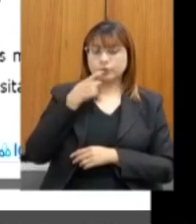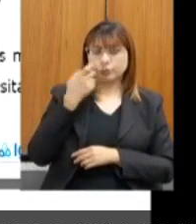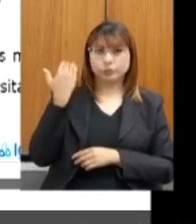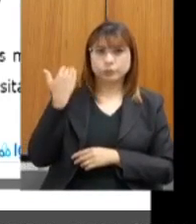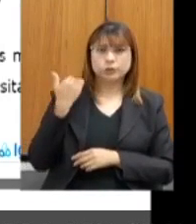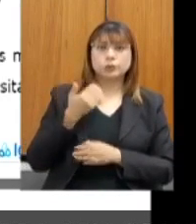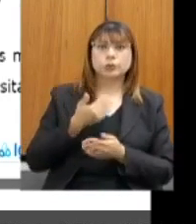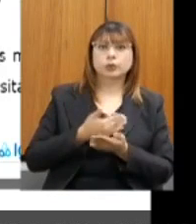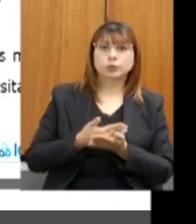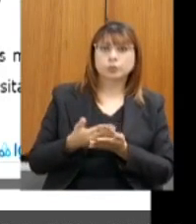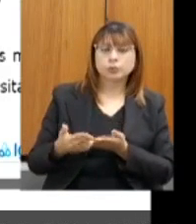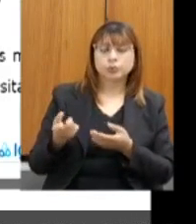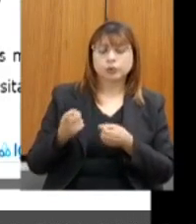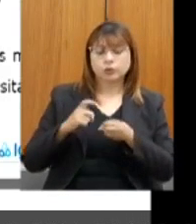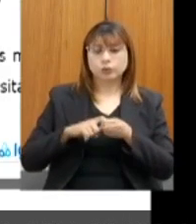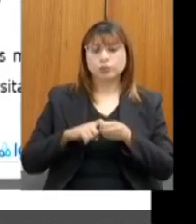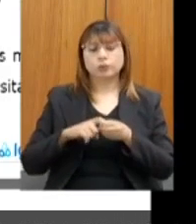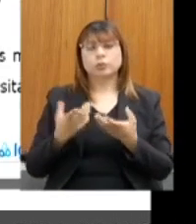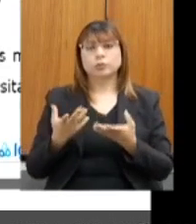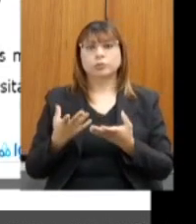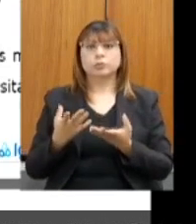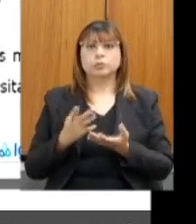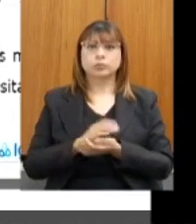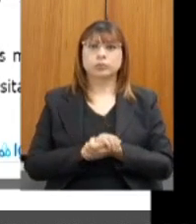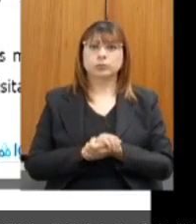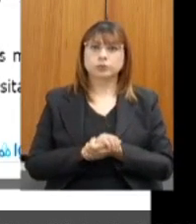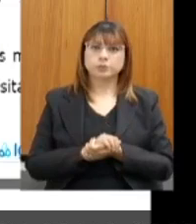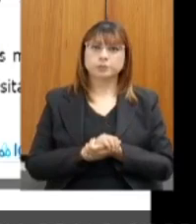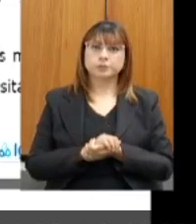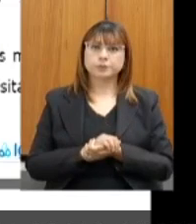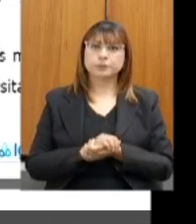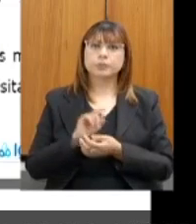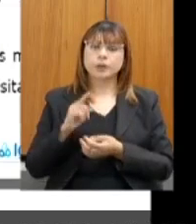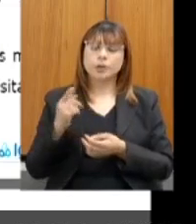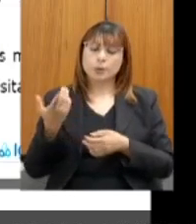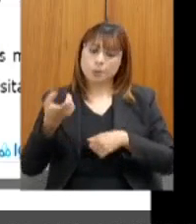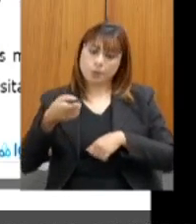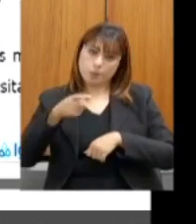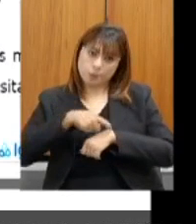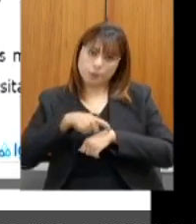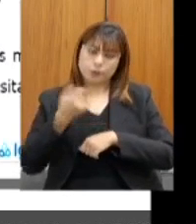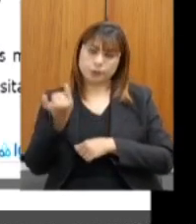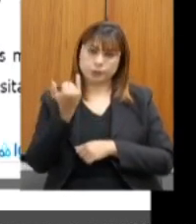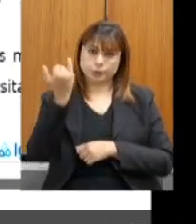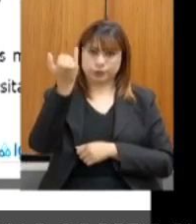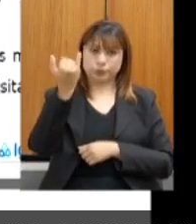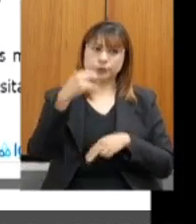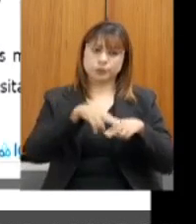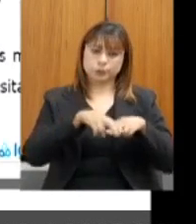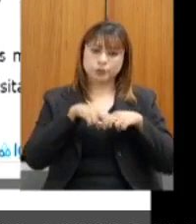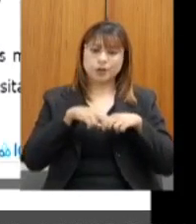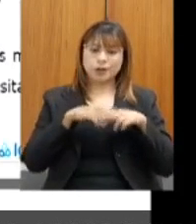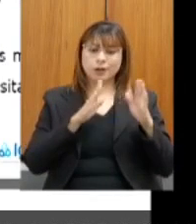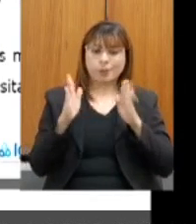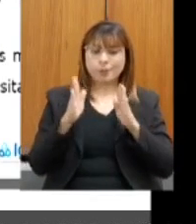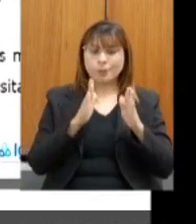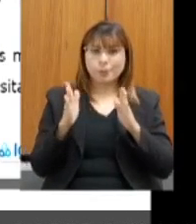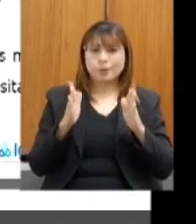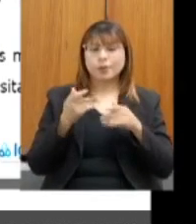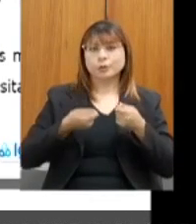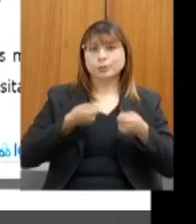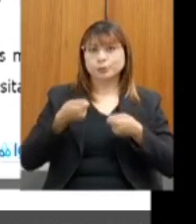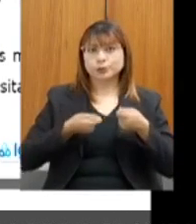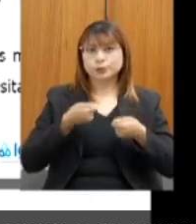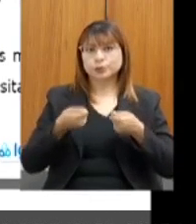contagem dos prazos, Esse momento foi um momento importante em função dos prazos administrativos, de defesas,